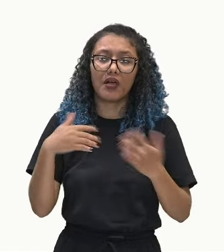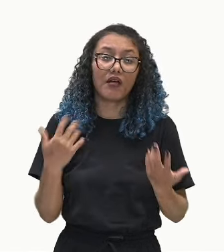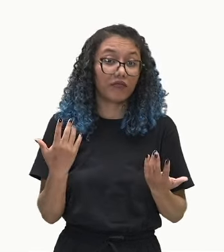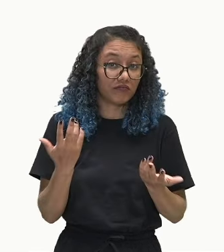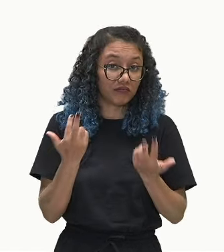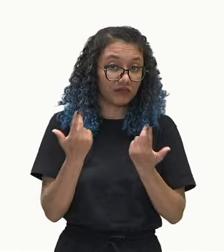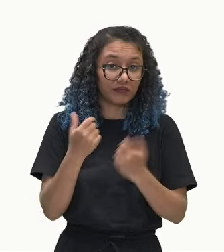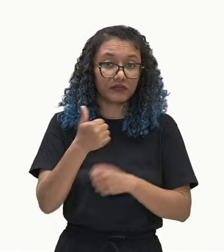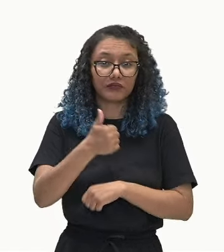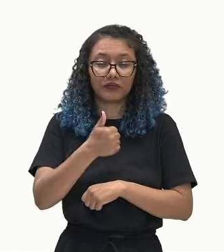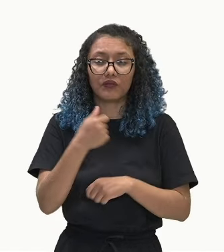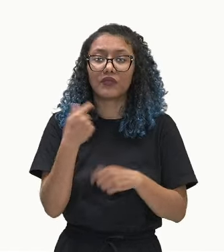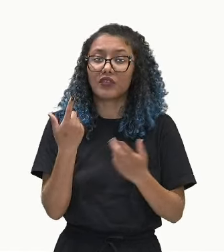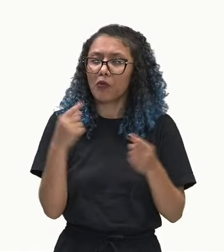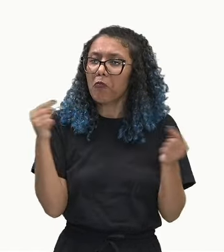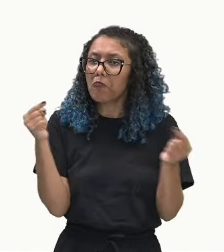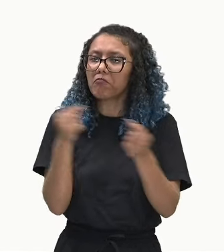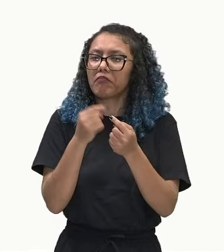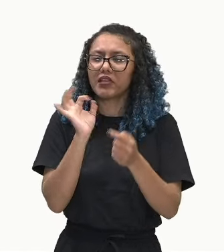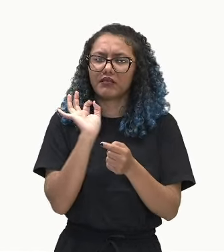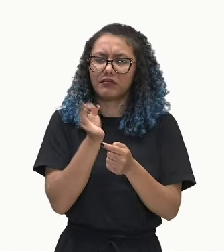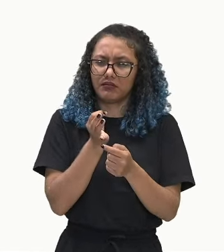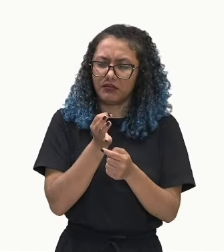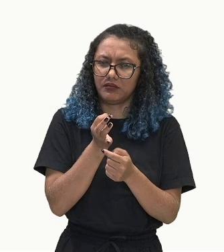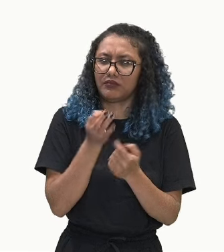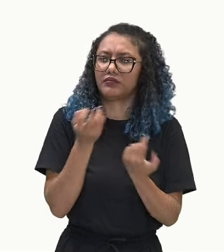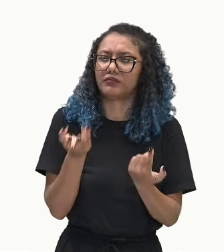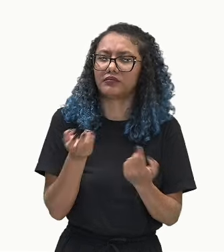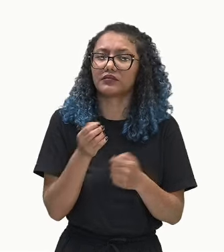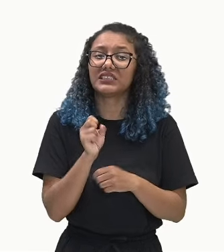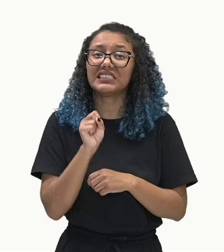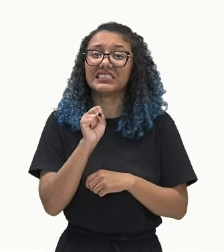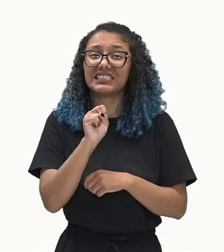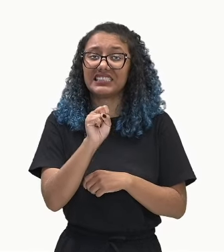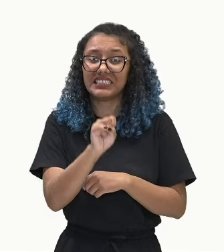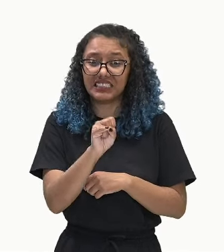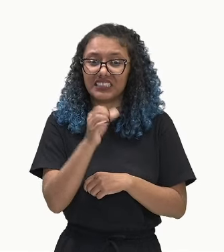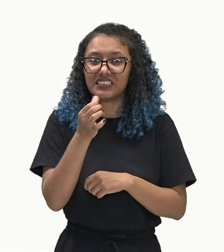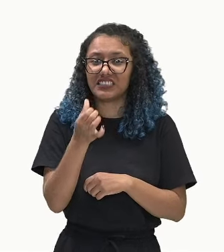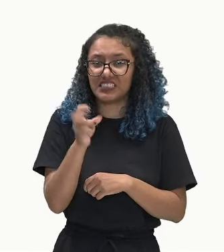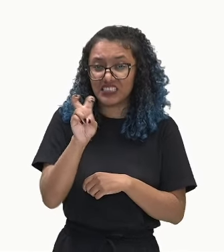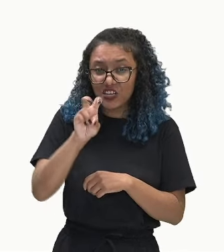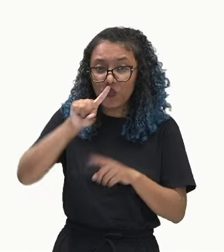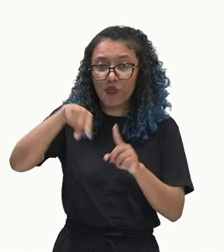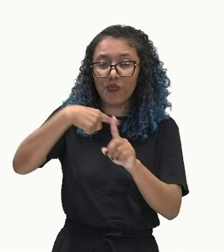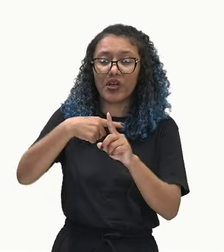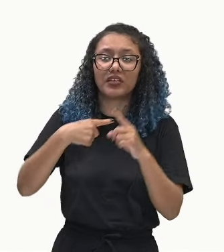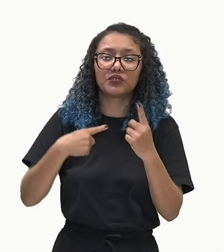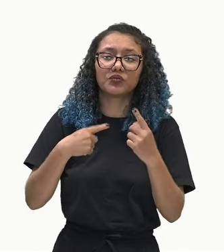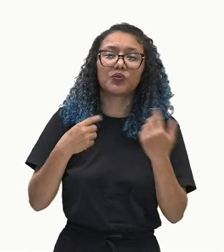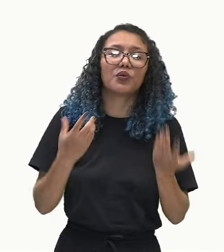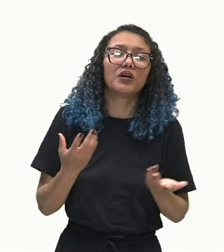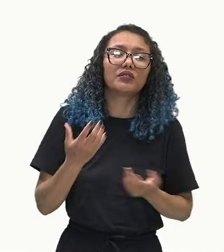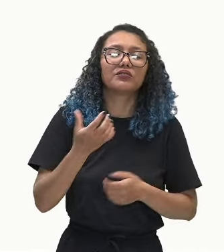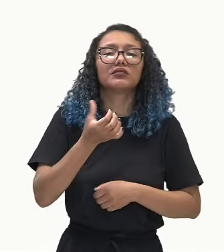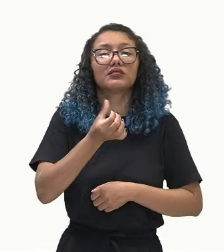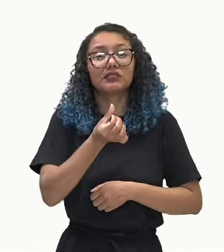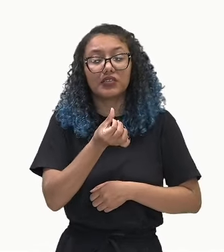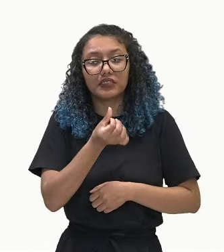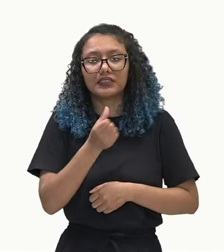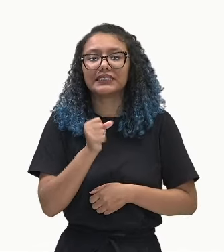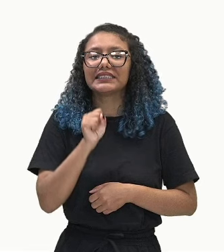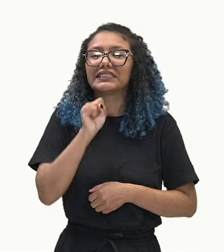E faz sentido, não é? Se a gente soma 5 mais 1, dá 6. Se somamos